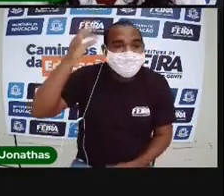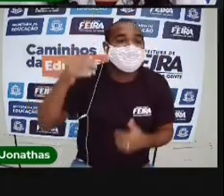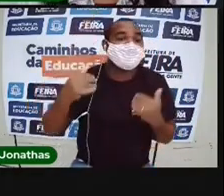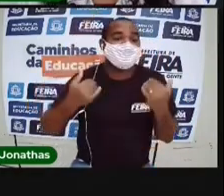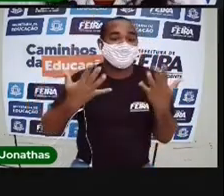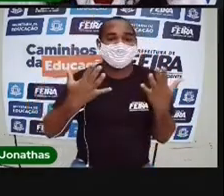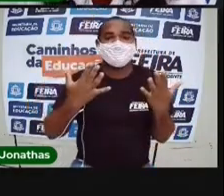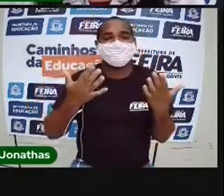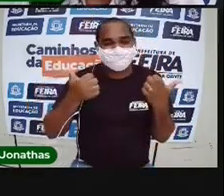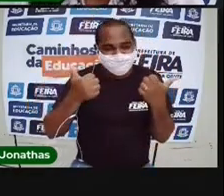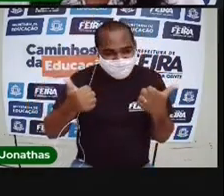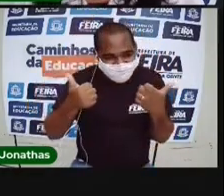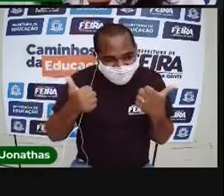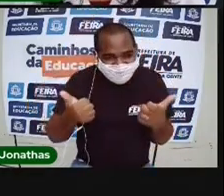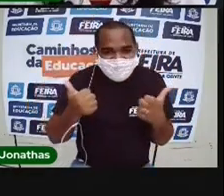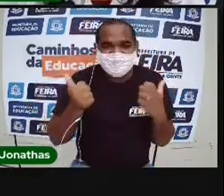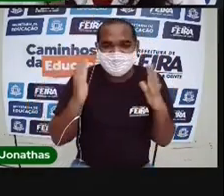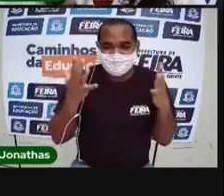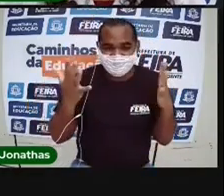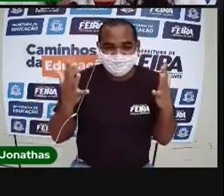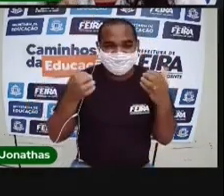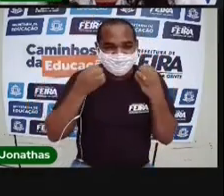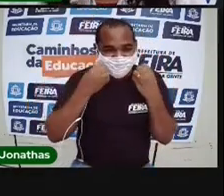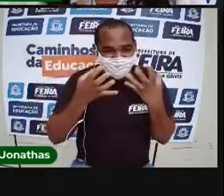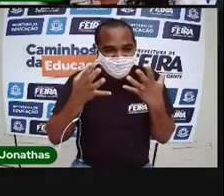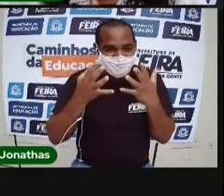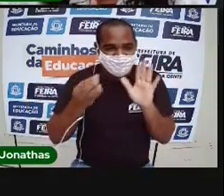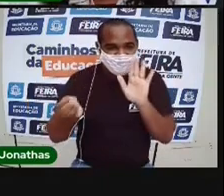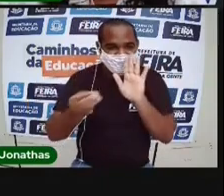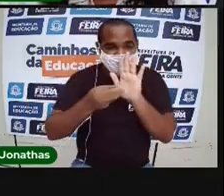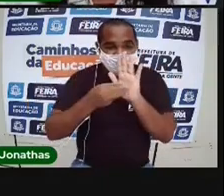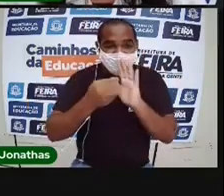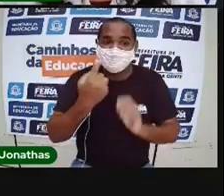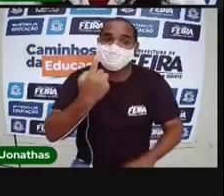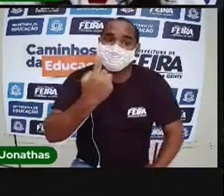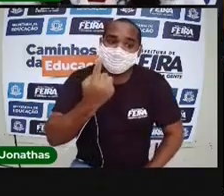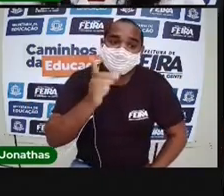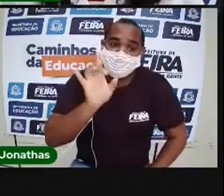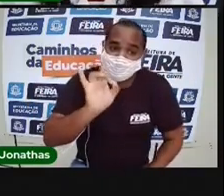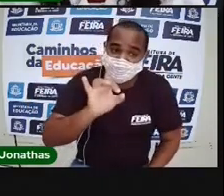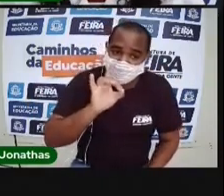Isso, é isso mesmo. Marca só uma, tá bom?